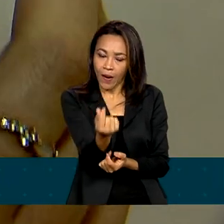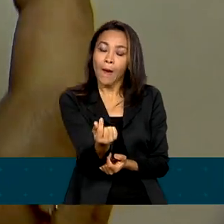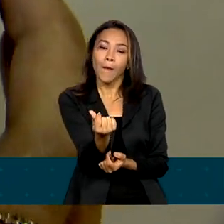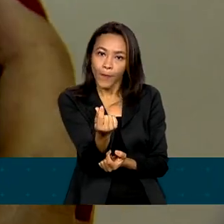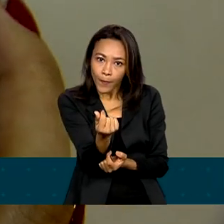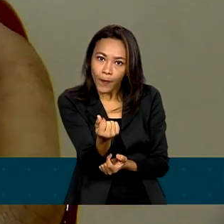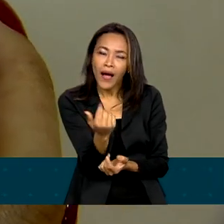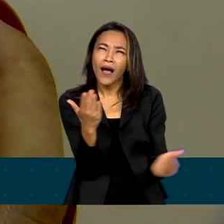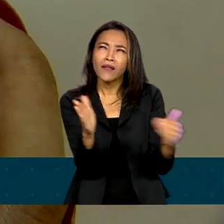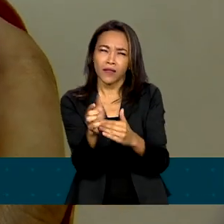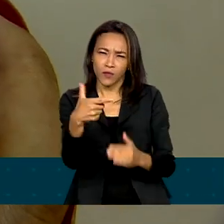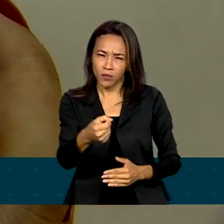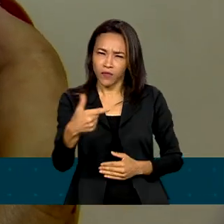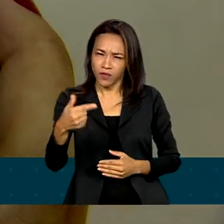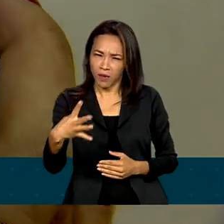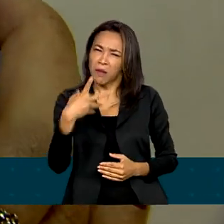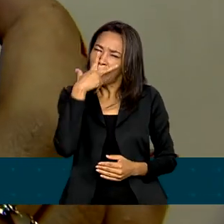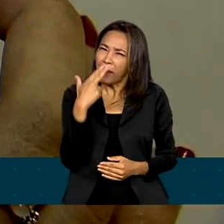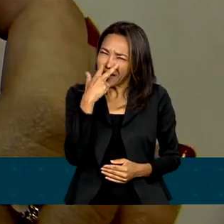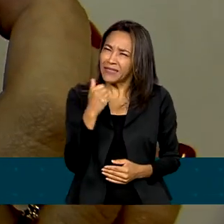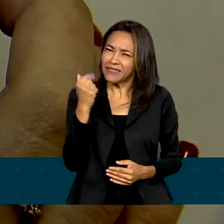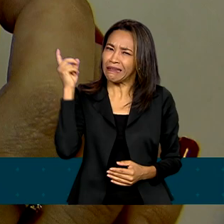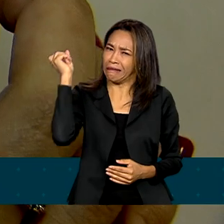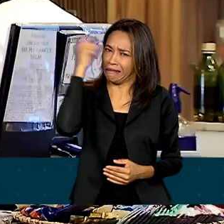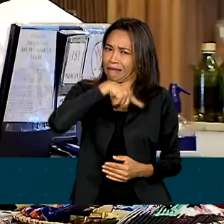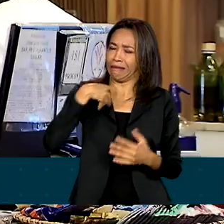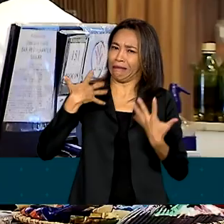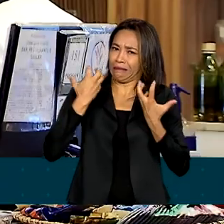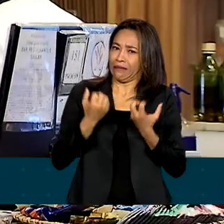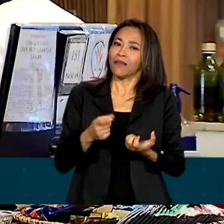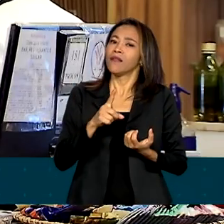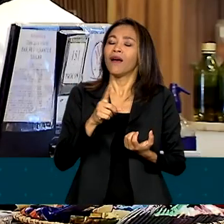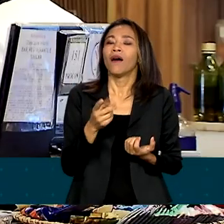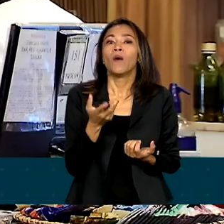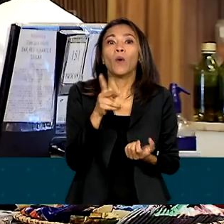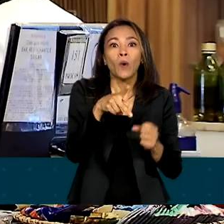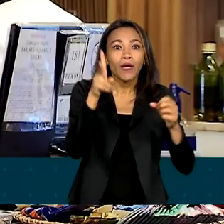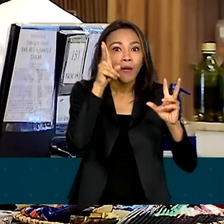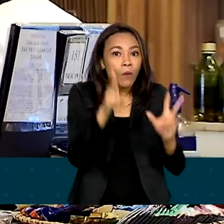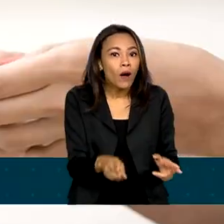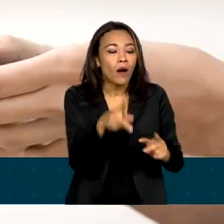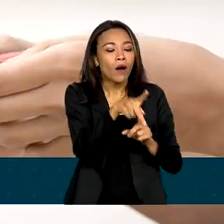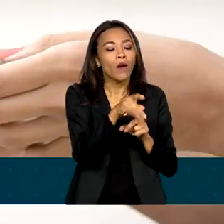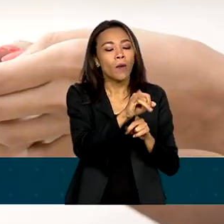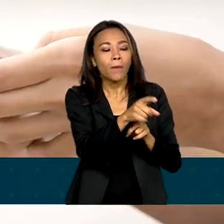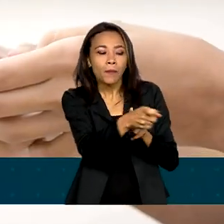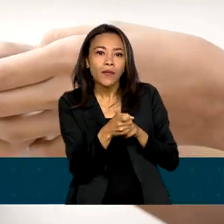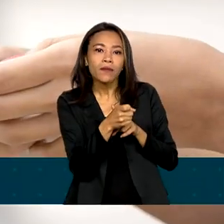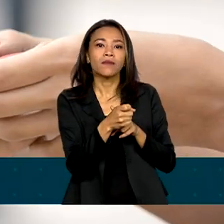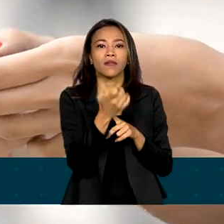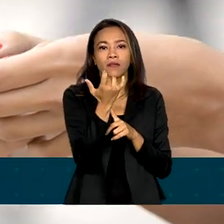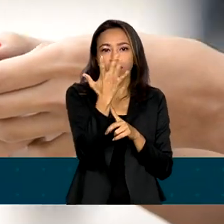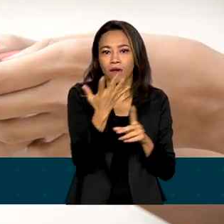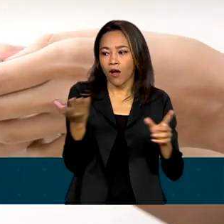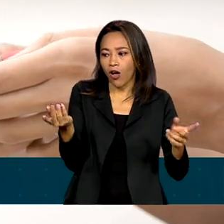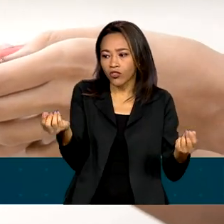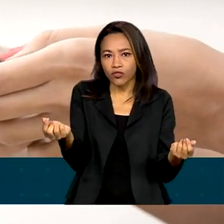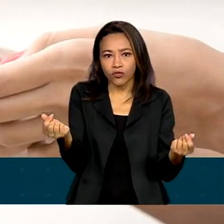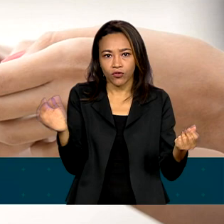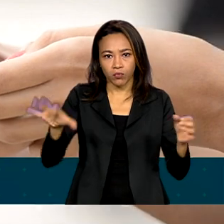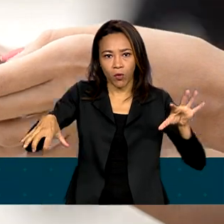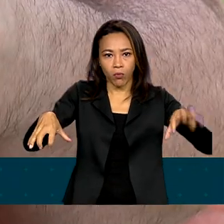Pode parecer complicado, mas assim como o sistema PIX, o Real Digital deverá mudar a relação dos operadores do sistema